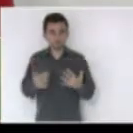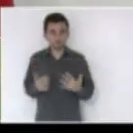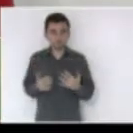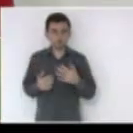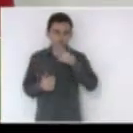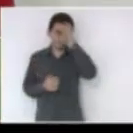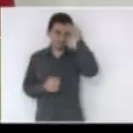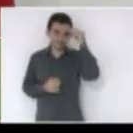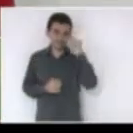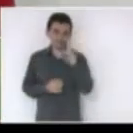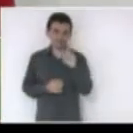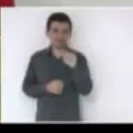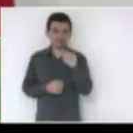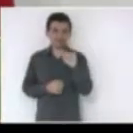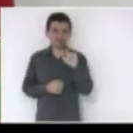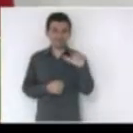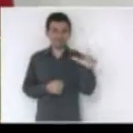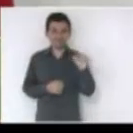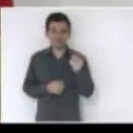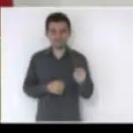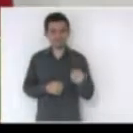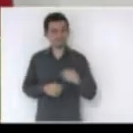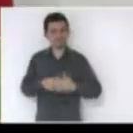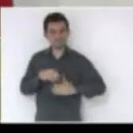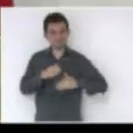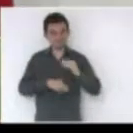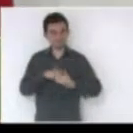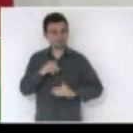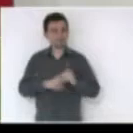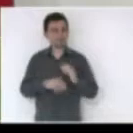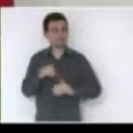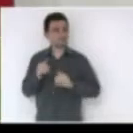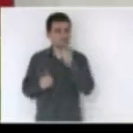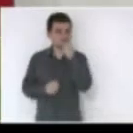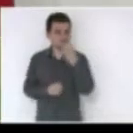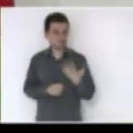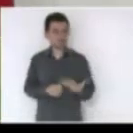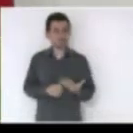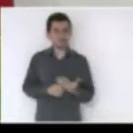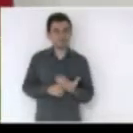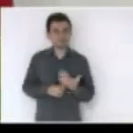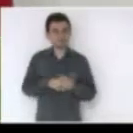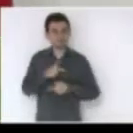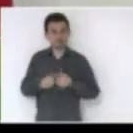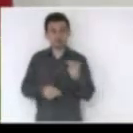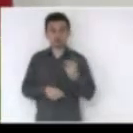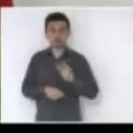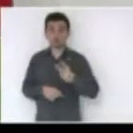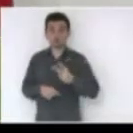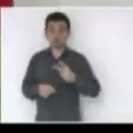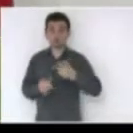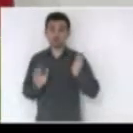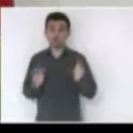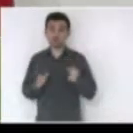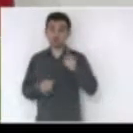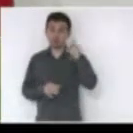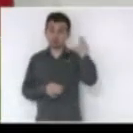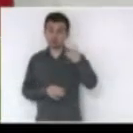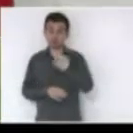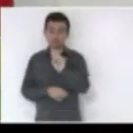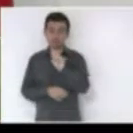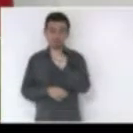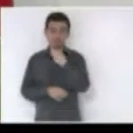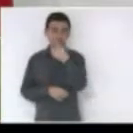prefeito jovem talentoso trabalhador que está no seu segundo mandato São João Batista